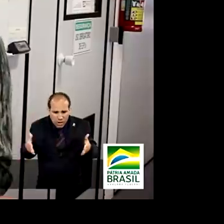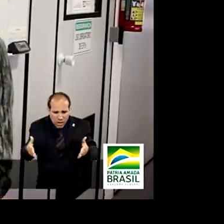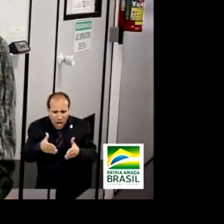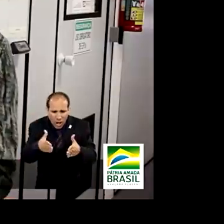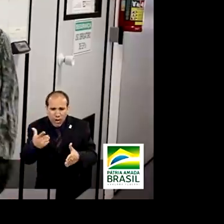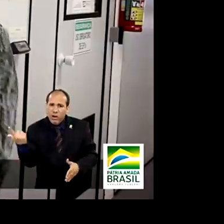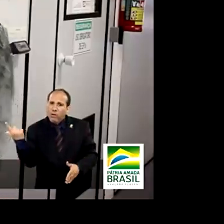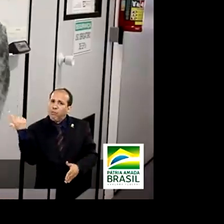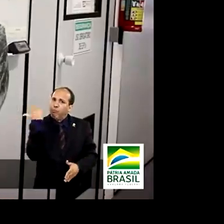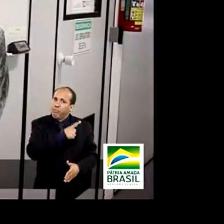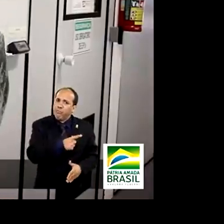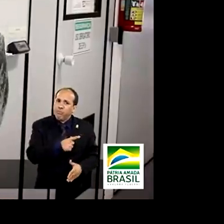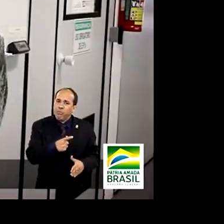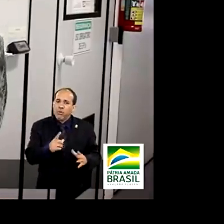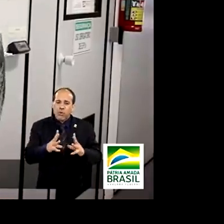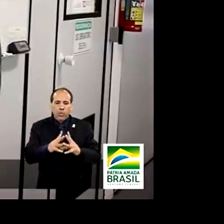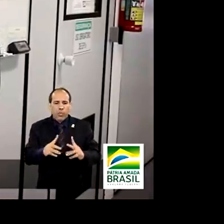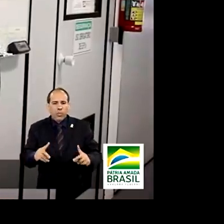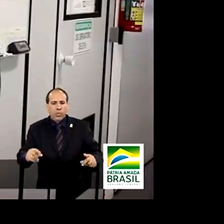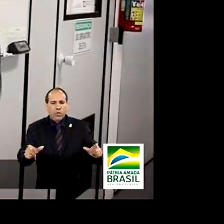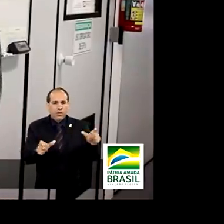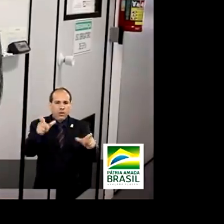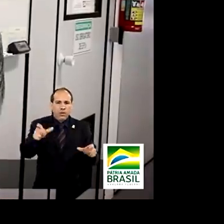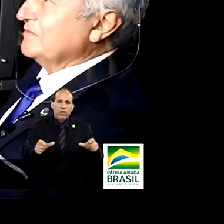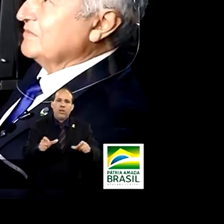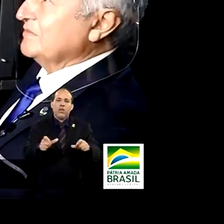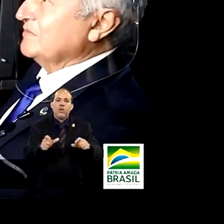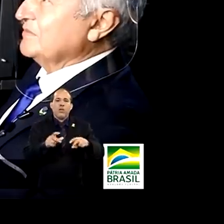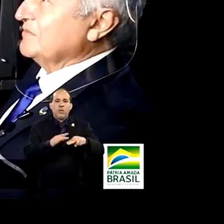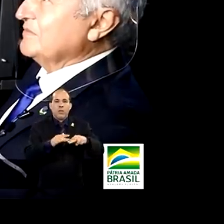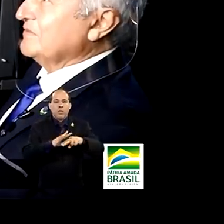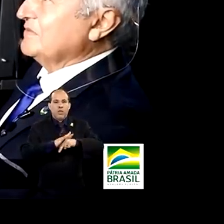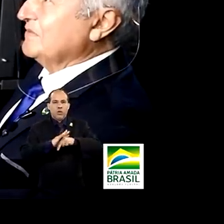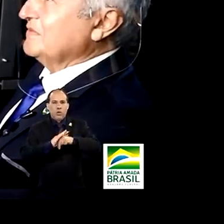o mais rápido possível nos pacientes com Covid-19.